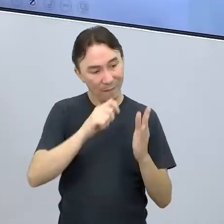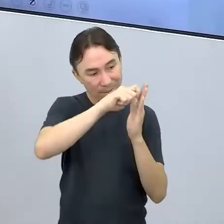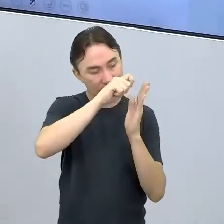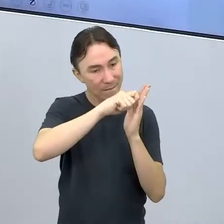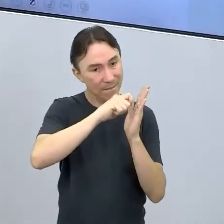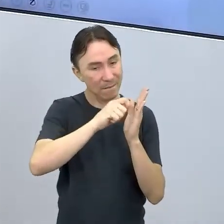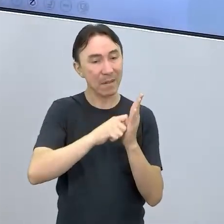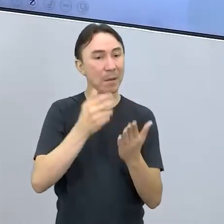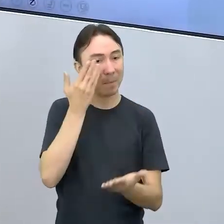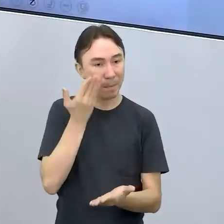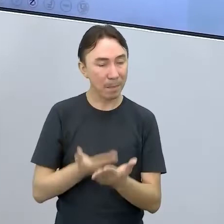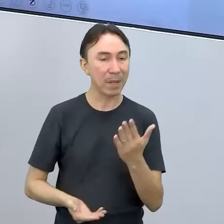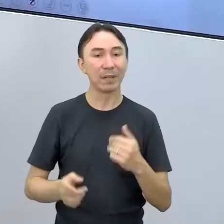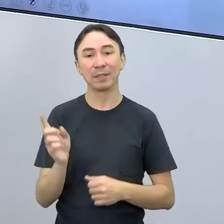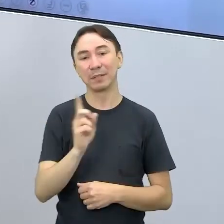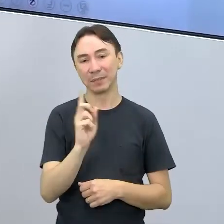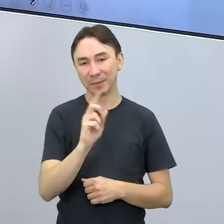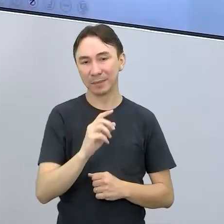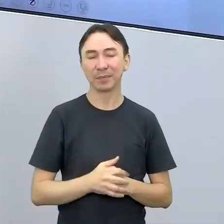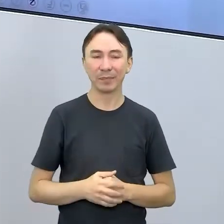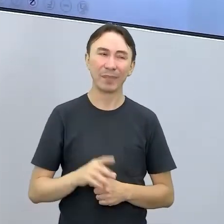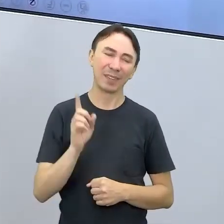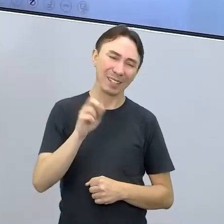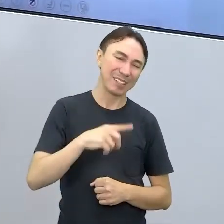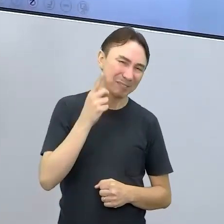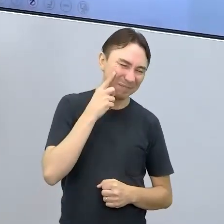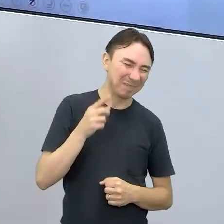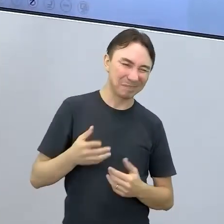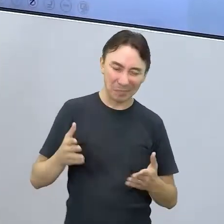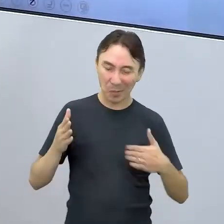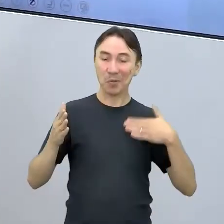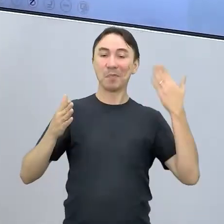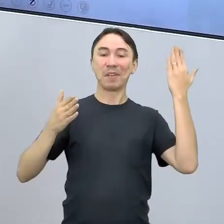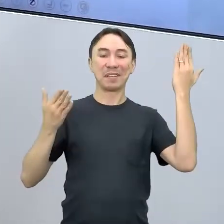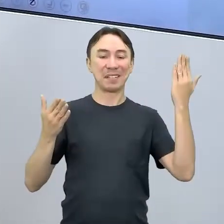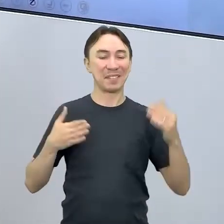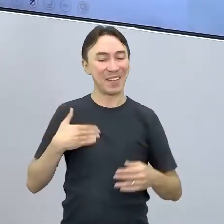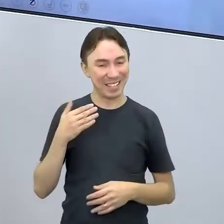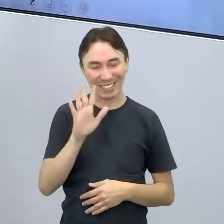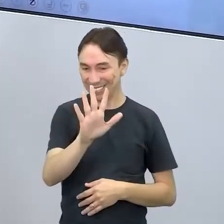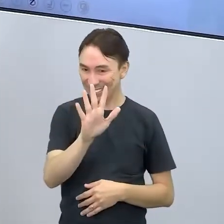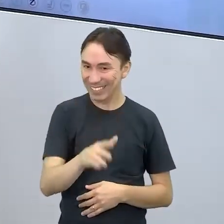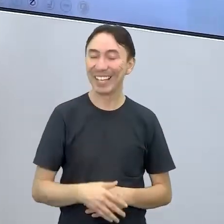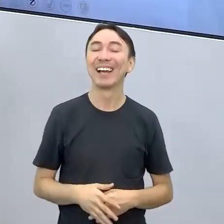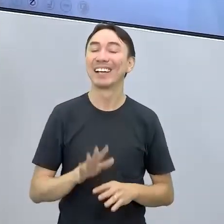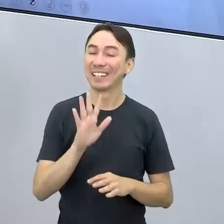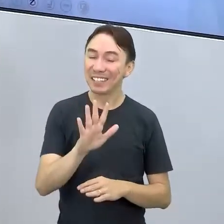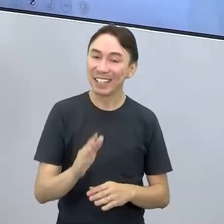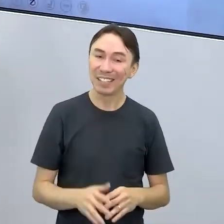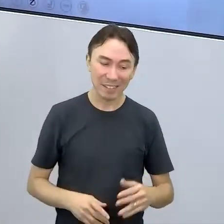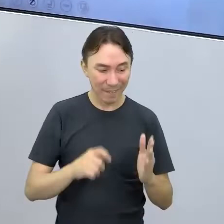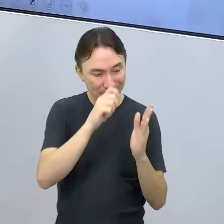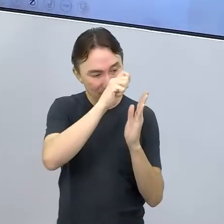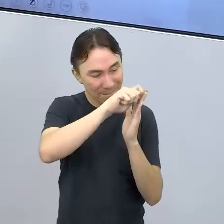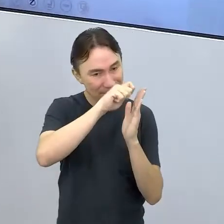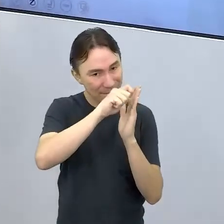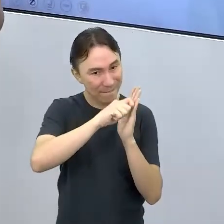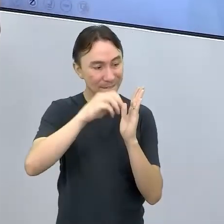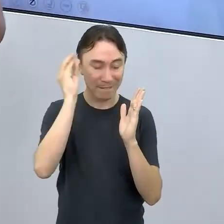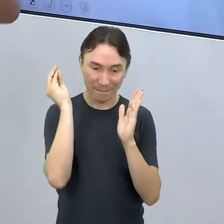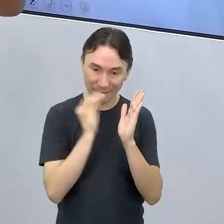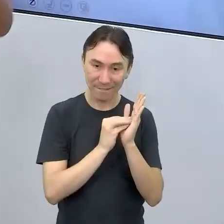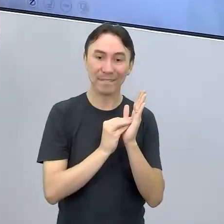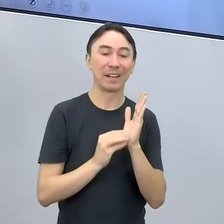Entrevista com o Leão Serva, era pra ser uma surpresa, mas já anota aí no seu calendário pra você não perder. Uma entrevista muito legal,